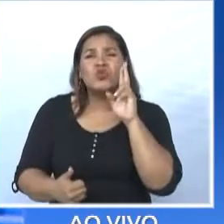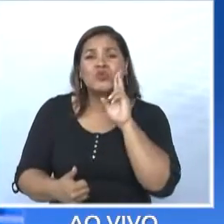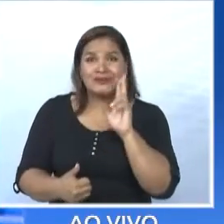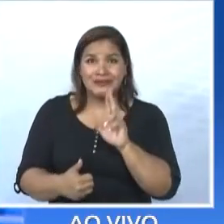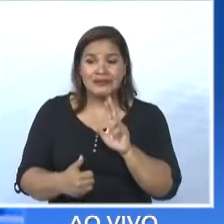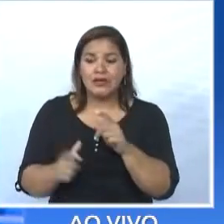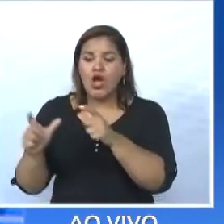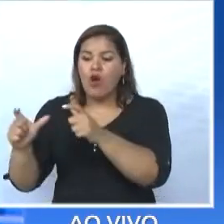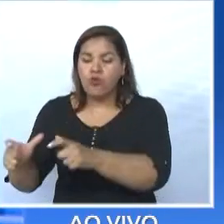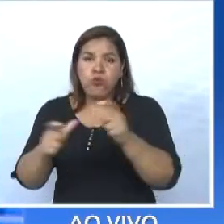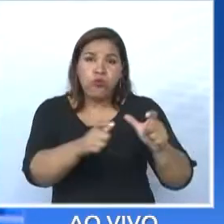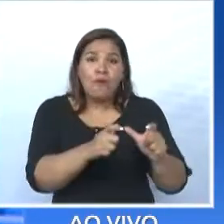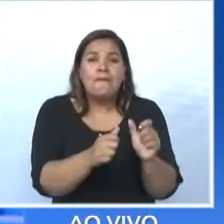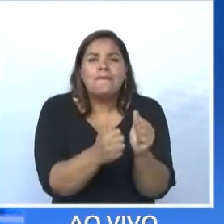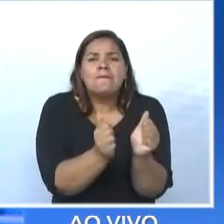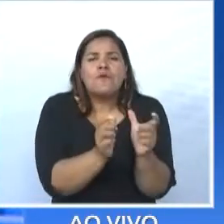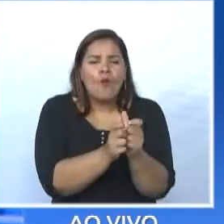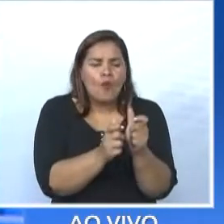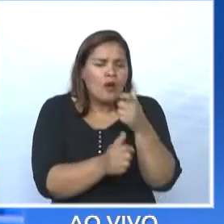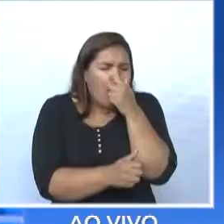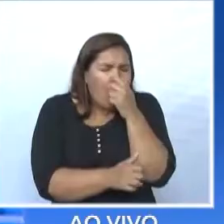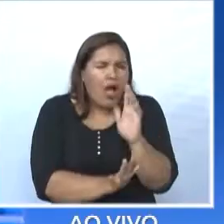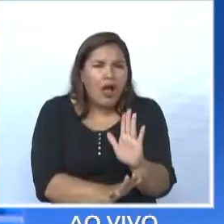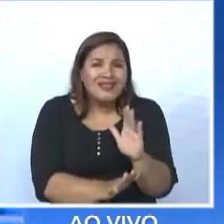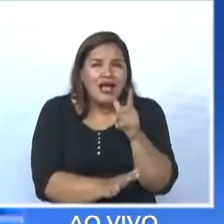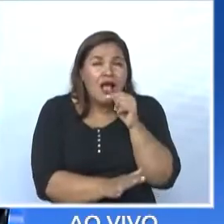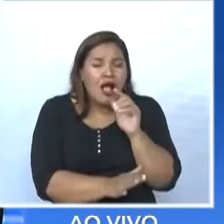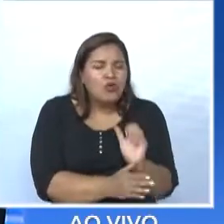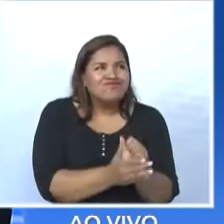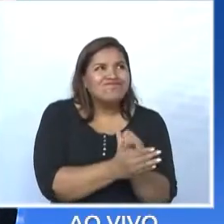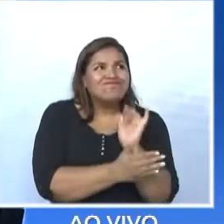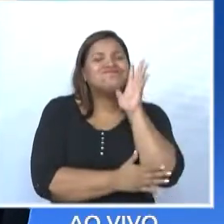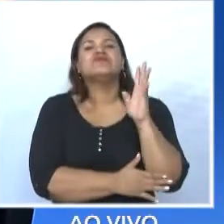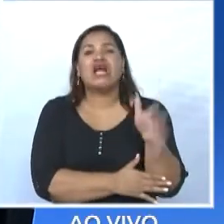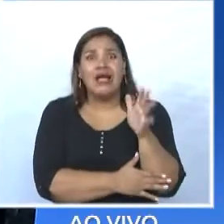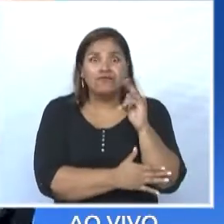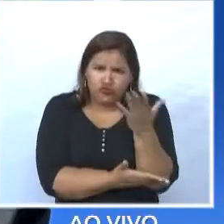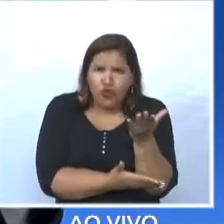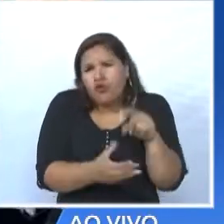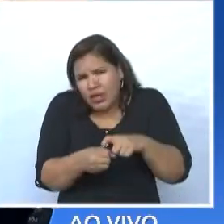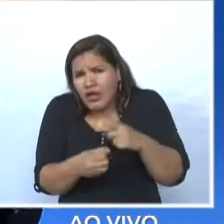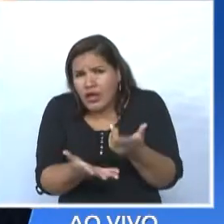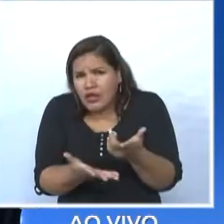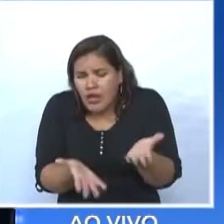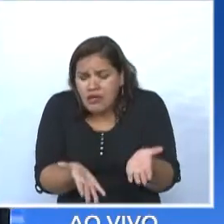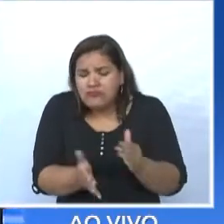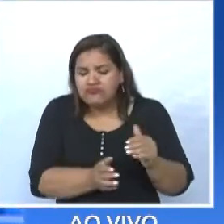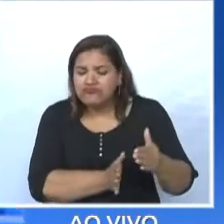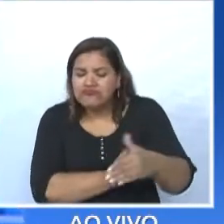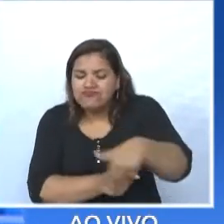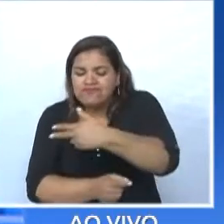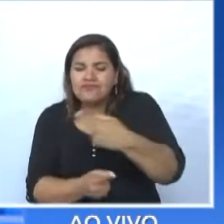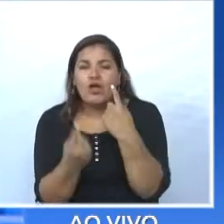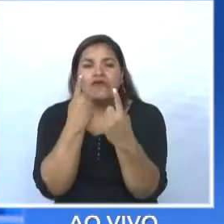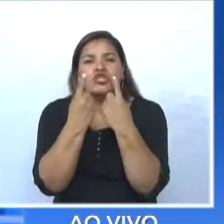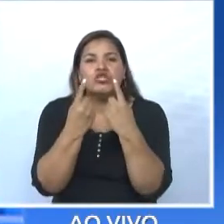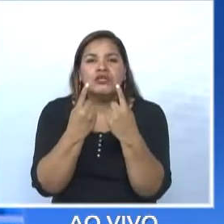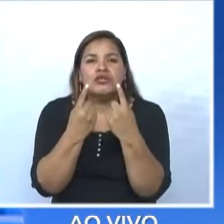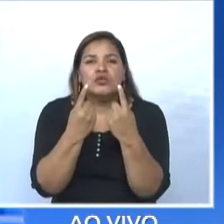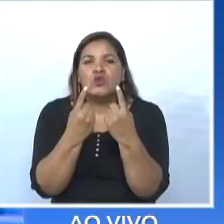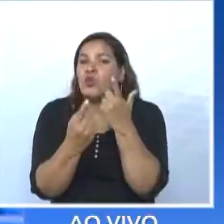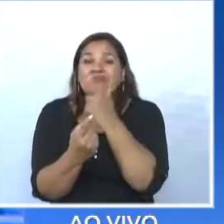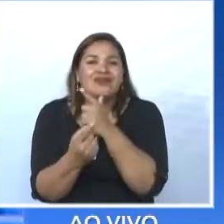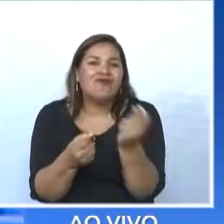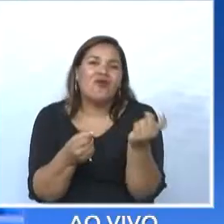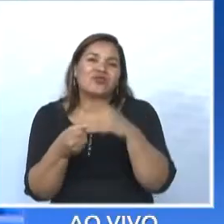baixas, estreitas, a água bate ali e volta. Quando ela volta e começa a escorrer pela avenida, ela não consegue voltar para o leito do córrego. Tem que se